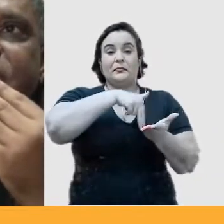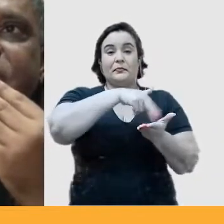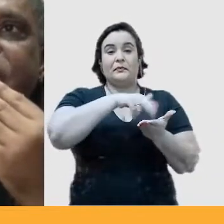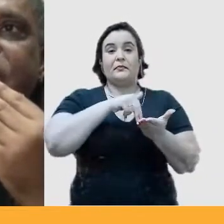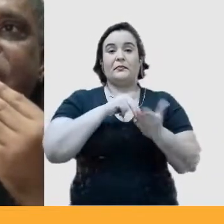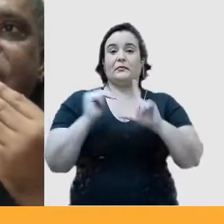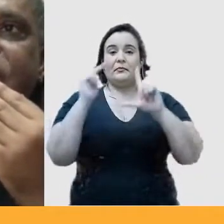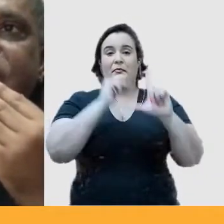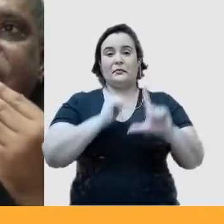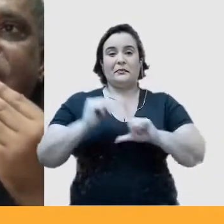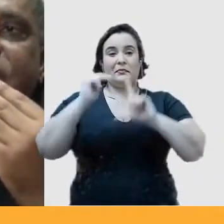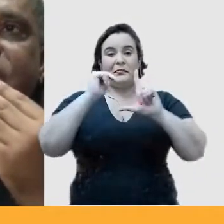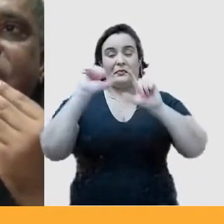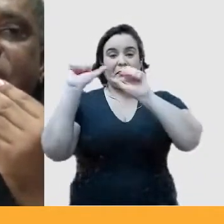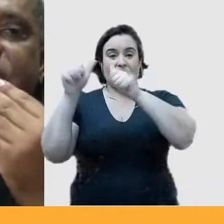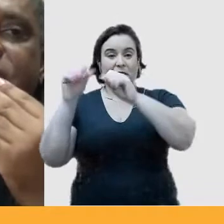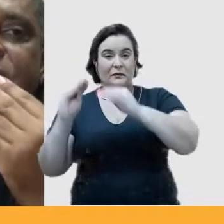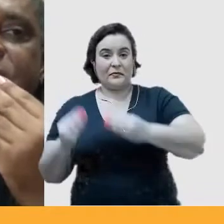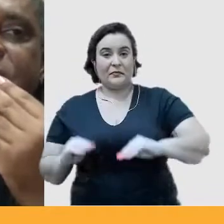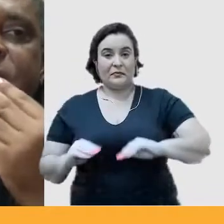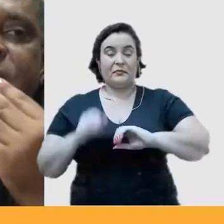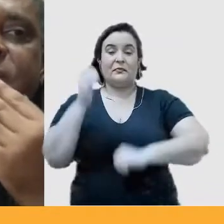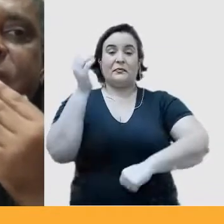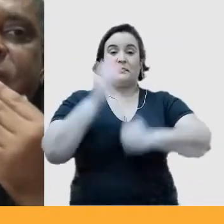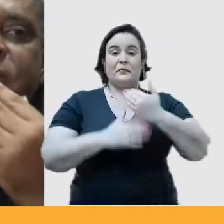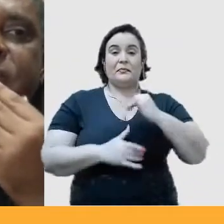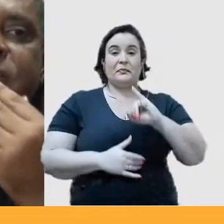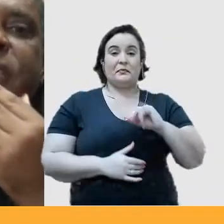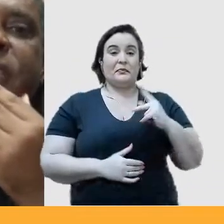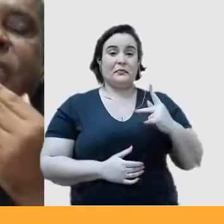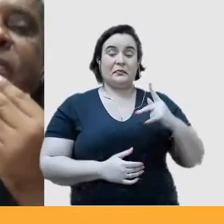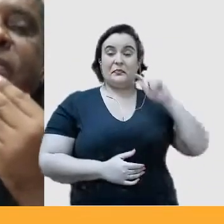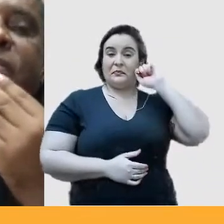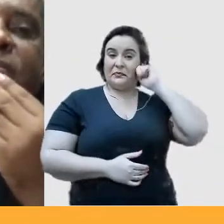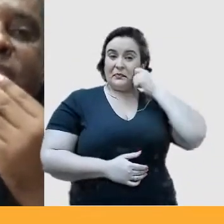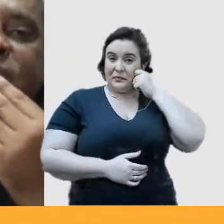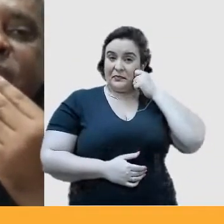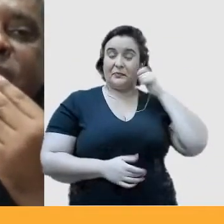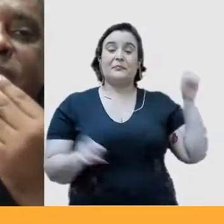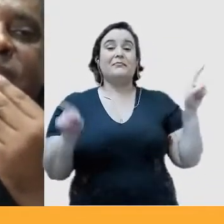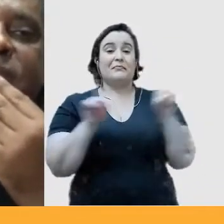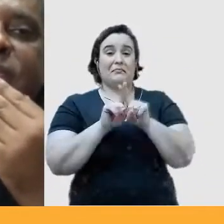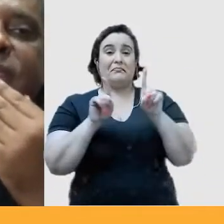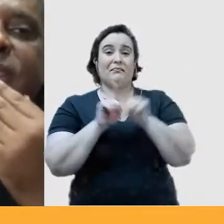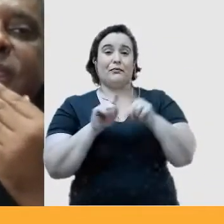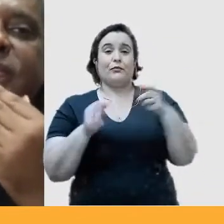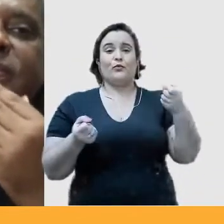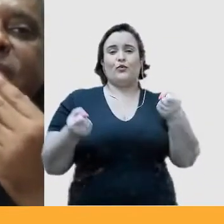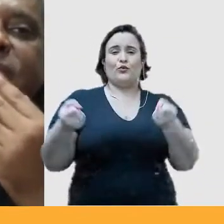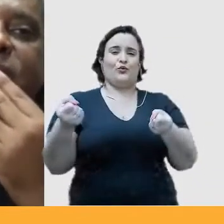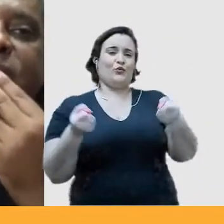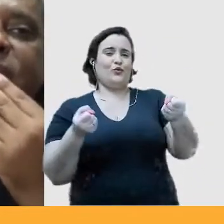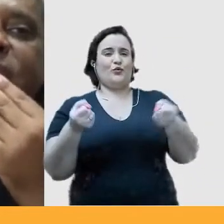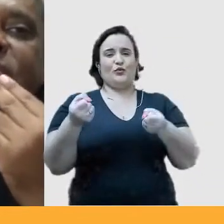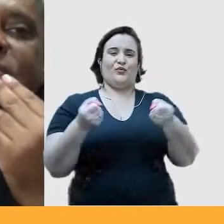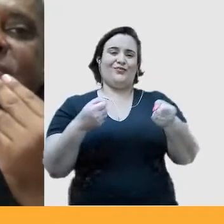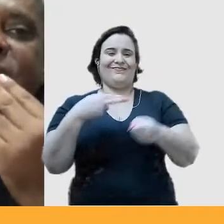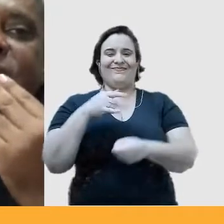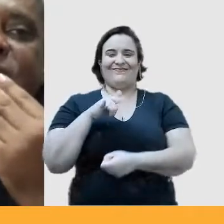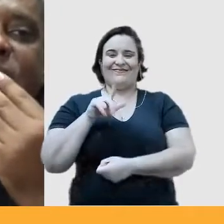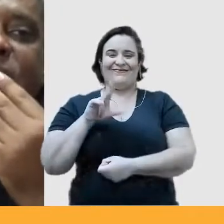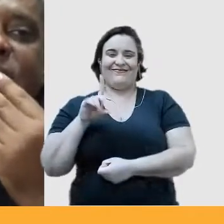criador do logotipo do IP Afro e o motorista do Trator de Viludo, que é